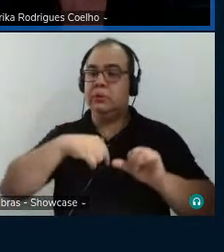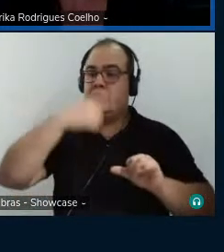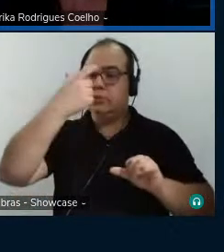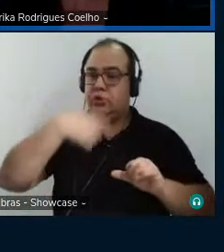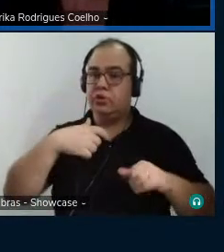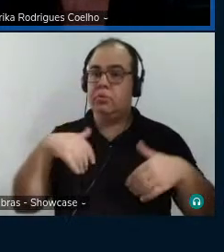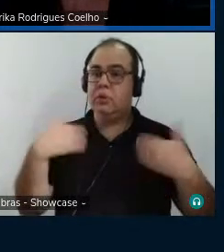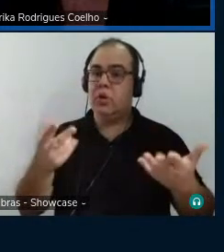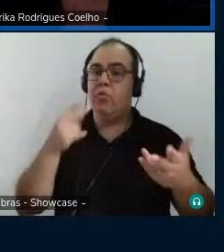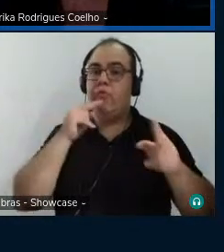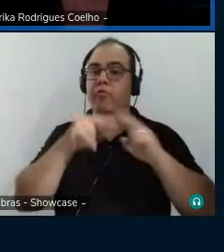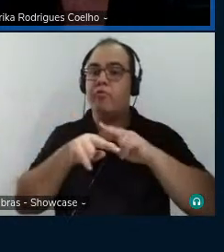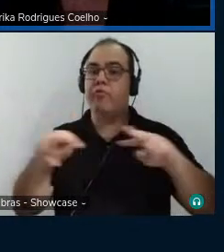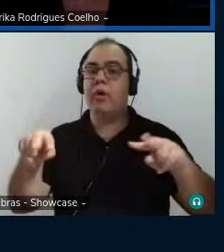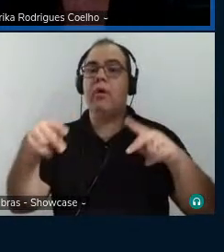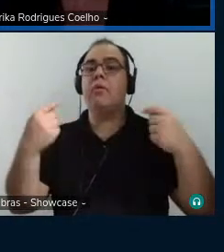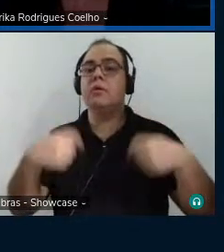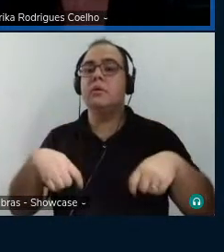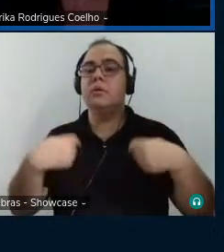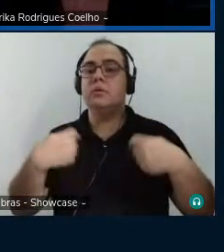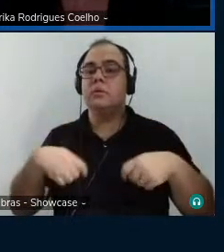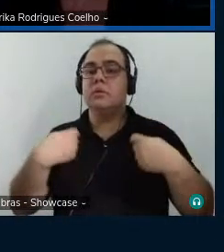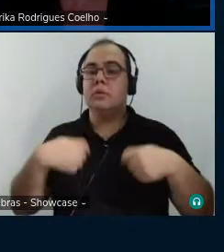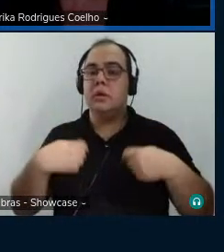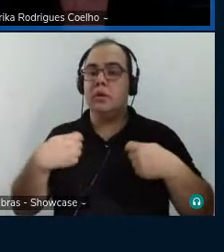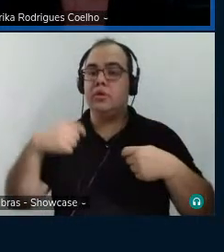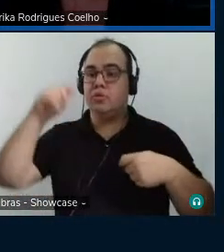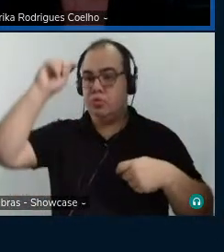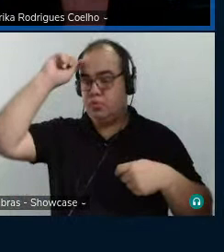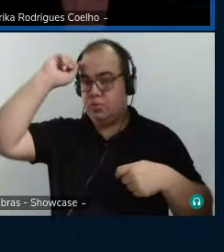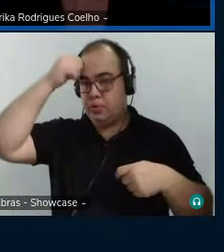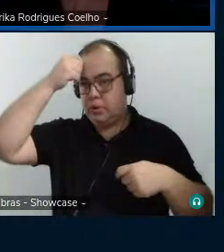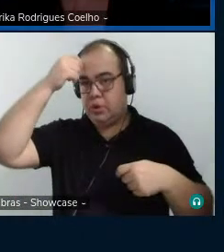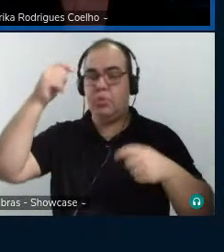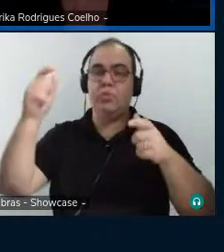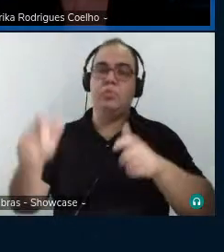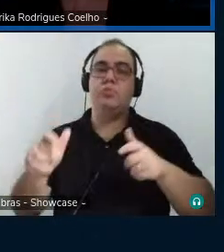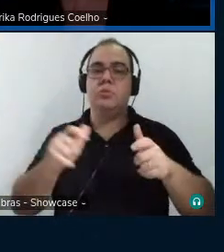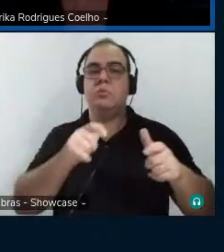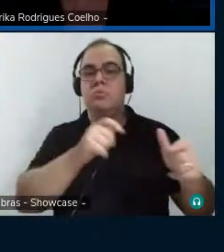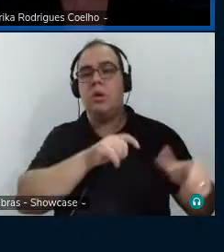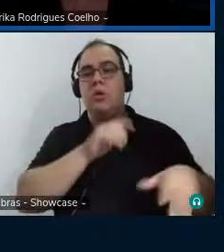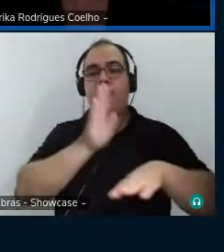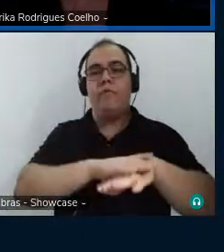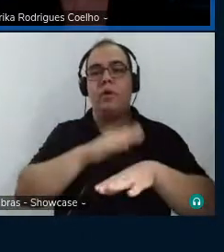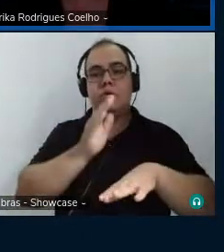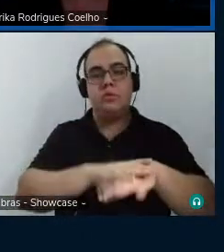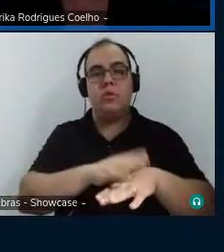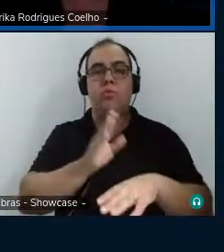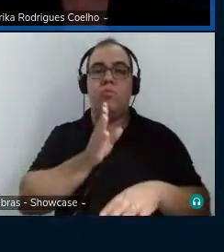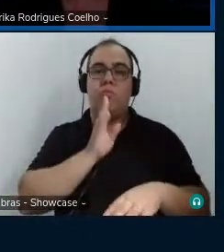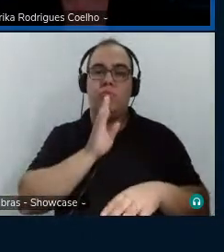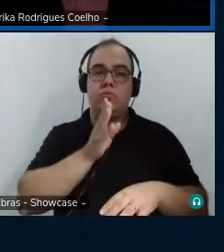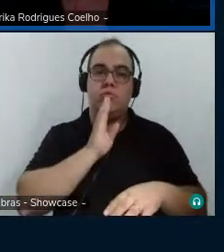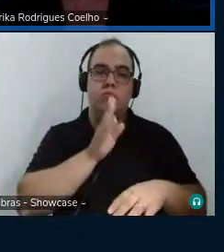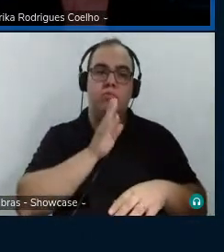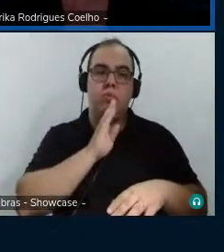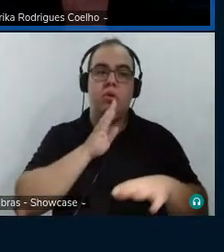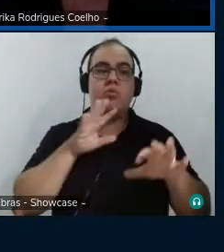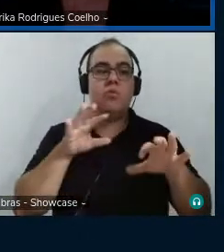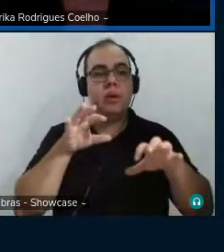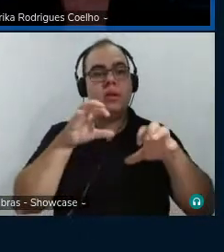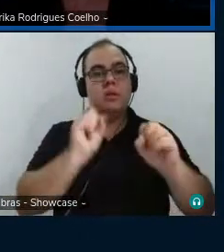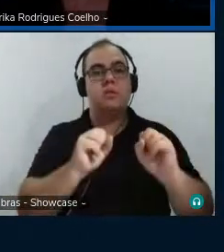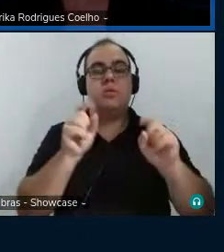ver-se a necessidade de maior incursão do negro nos espaços de produção de conhecimento e os postos de tomada de decisão,